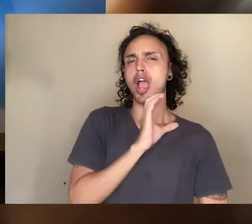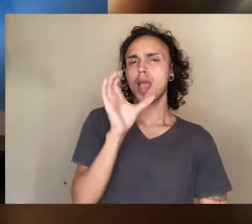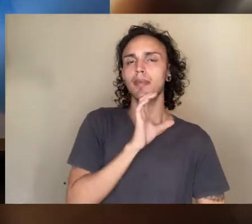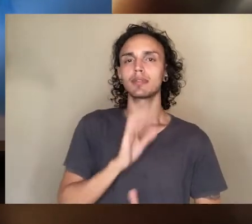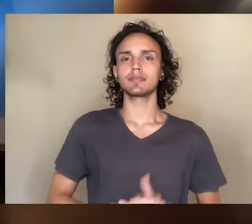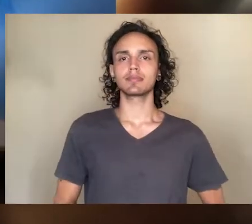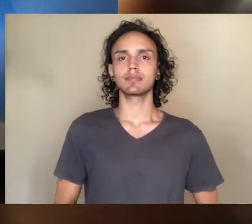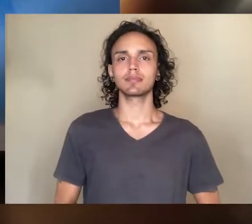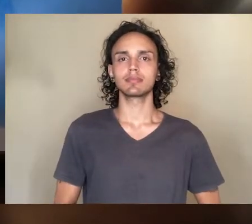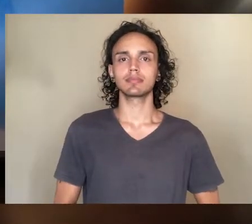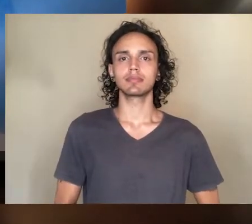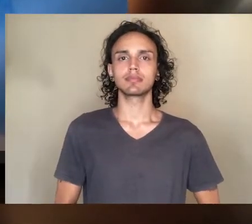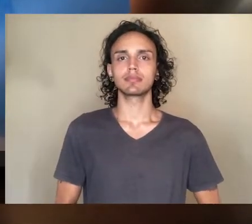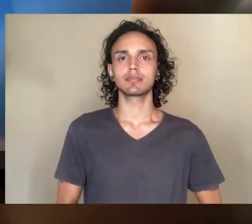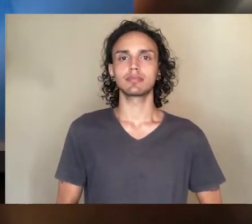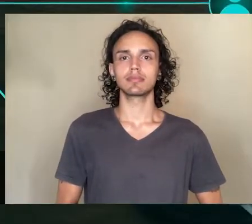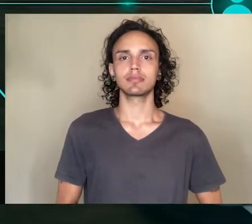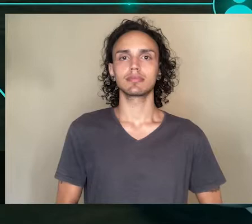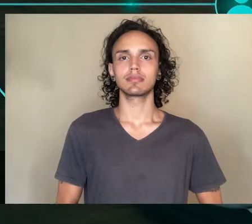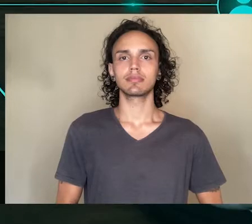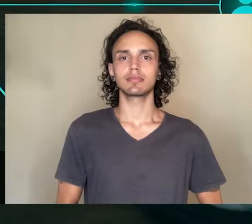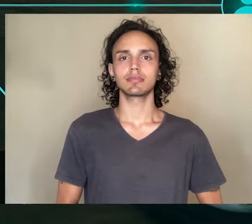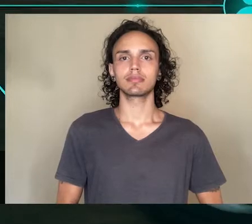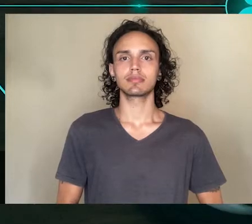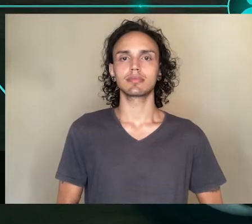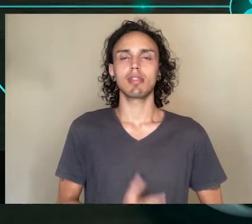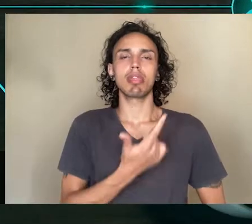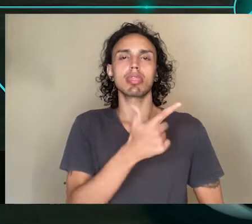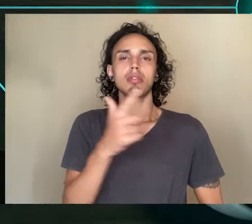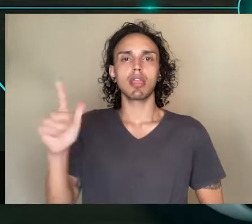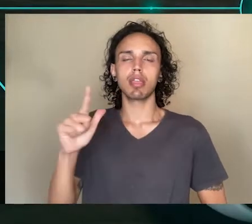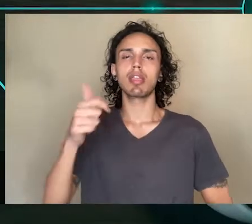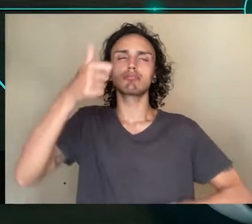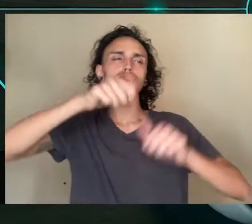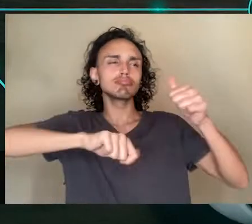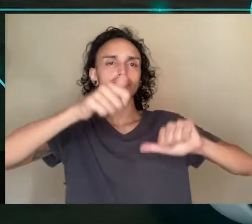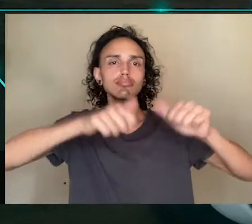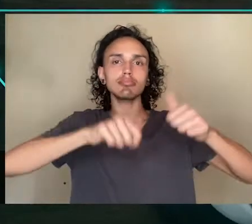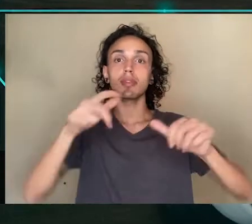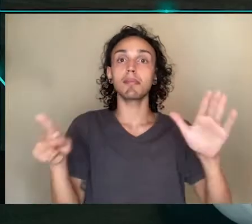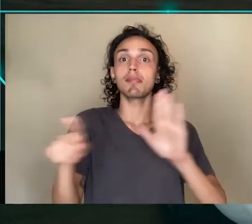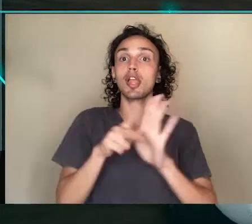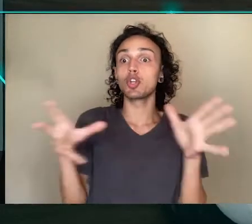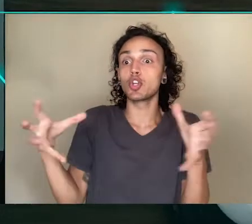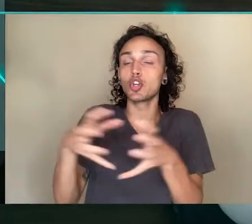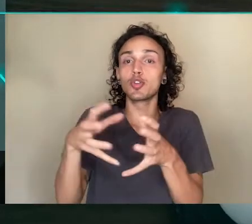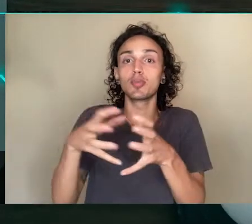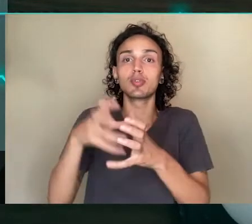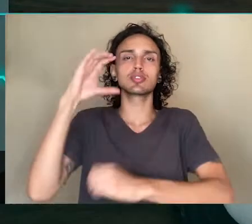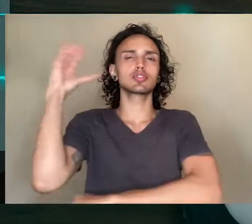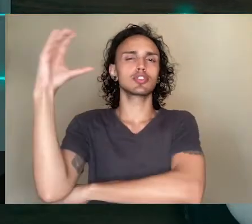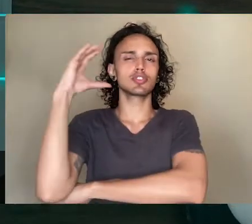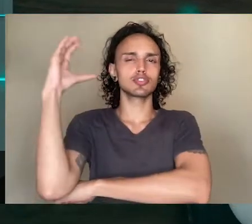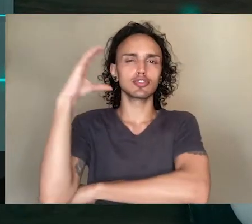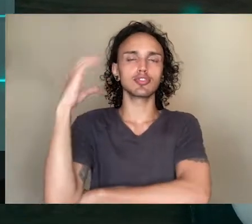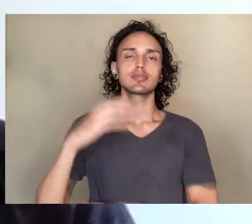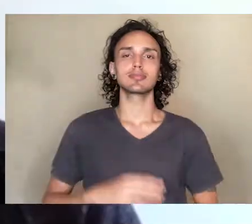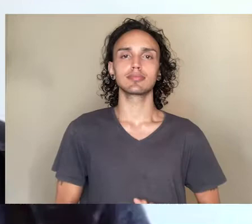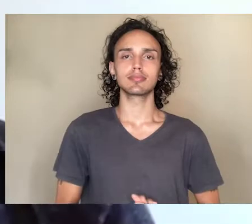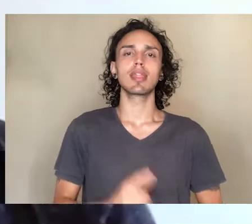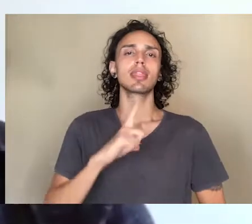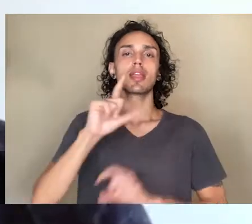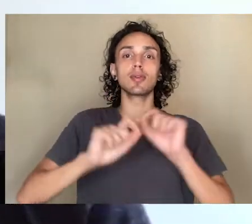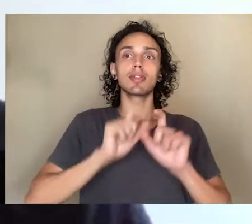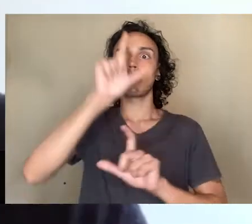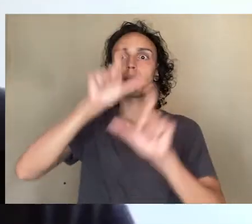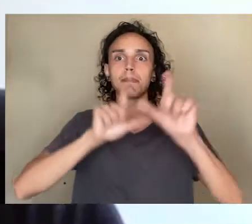não se espera um filtro, por exemplo, um parecer de pares, uma revisão por pares, que os procedimentos de publicação científica, a gente